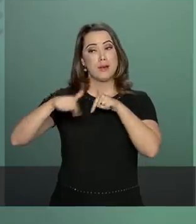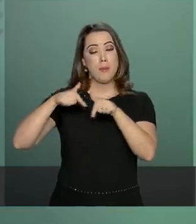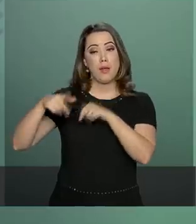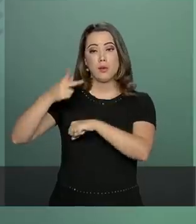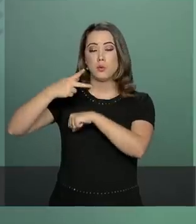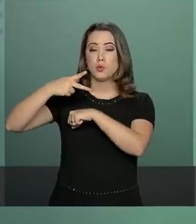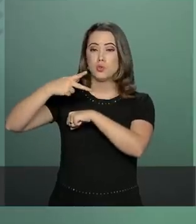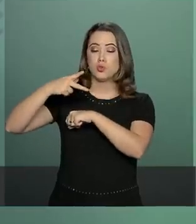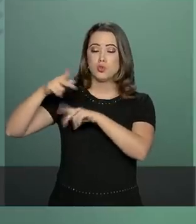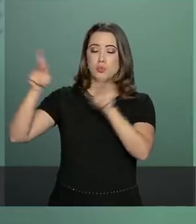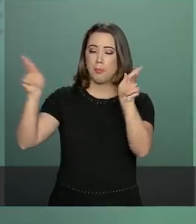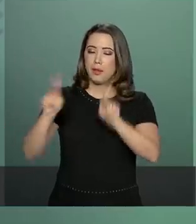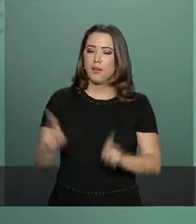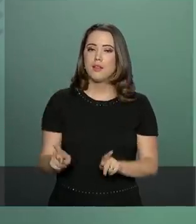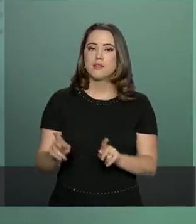Haiti.